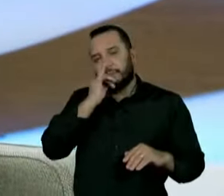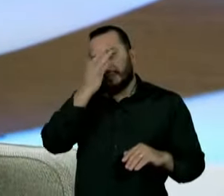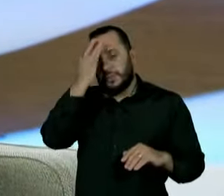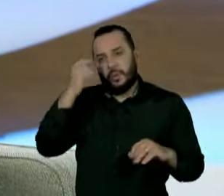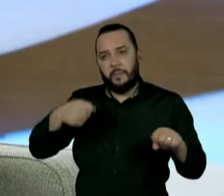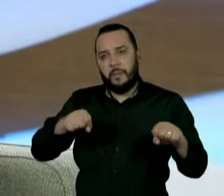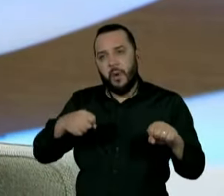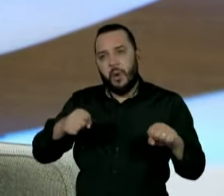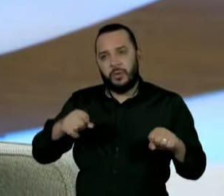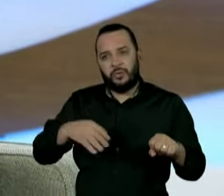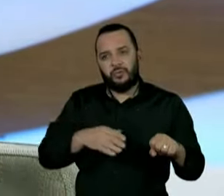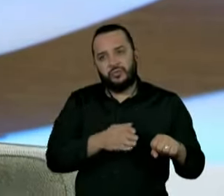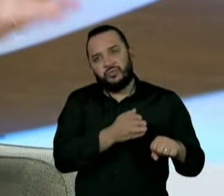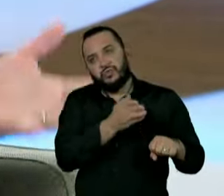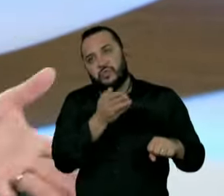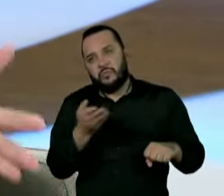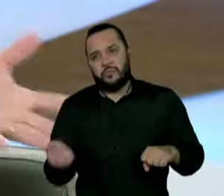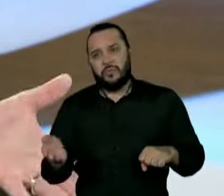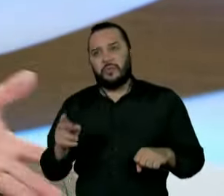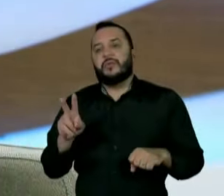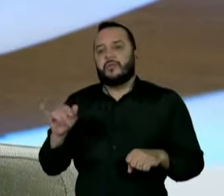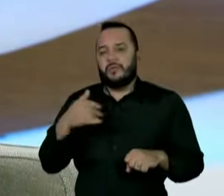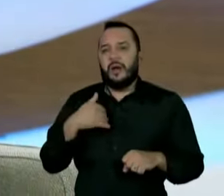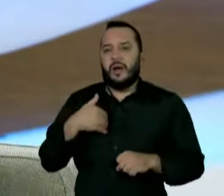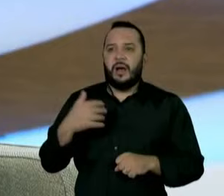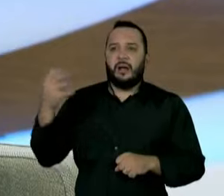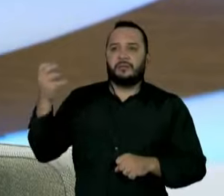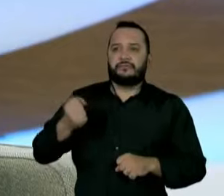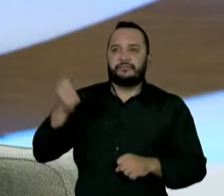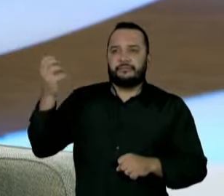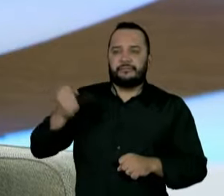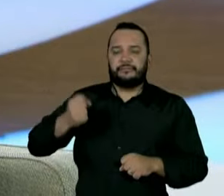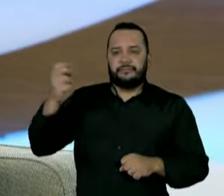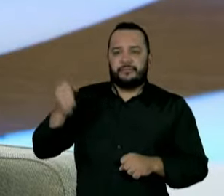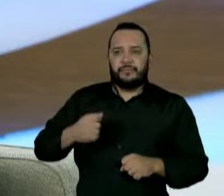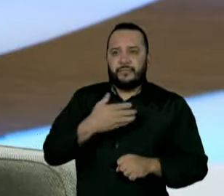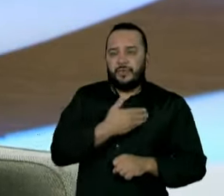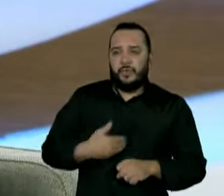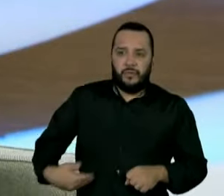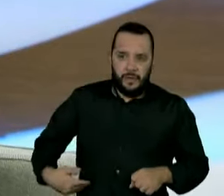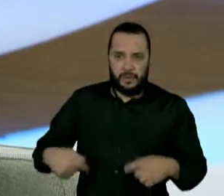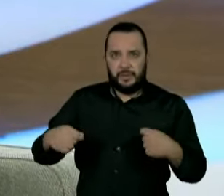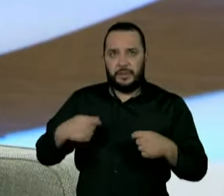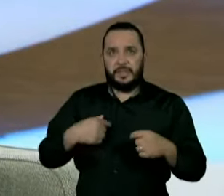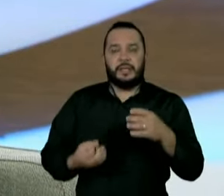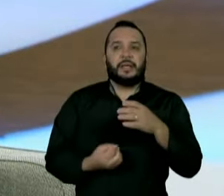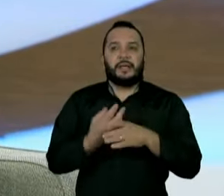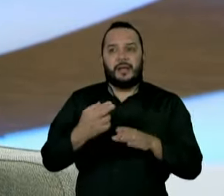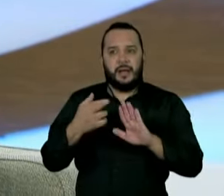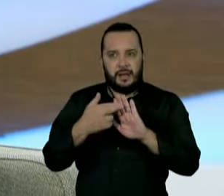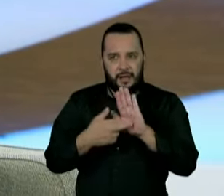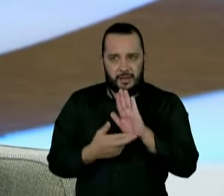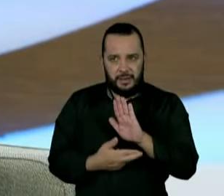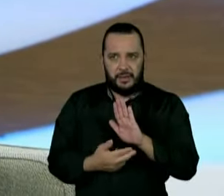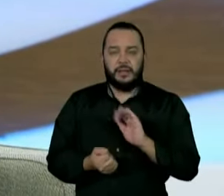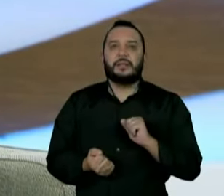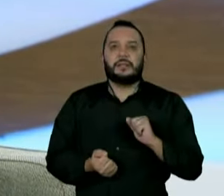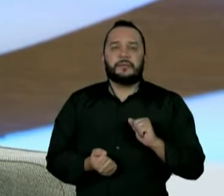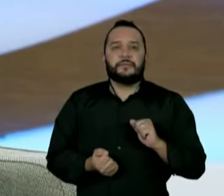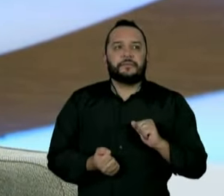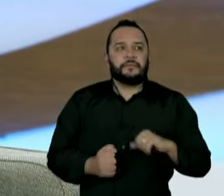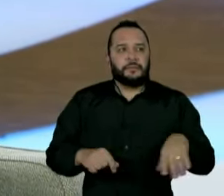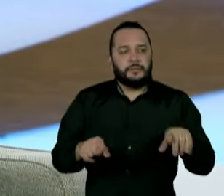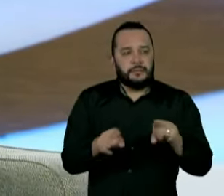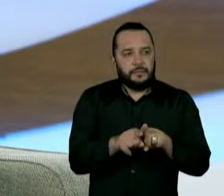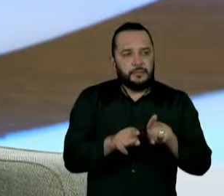ela vai cair na Previdência Pública, ela não tem as regras da Previdência, então nós precisamos criar alguma disciplina para isso. Com relação